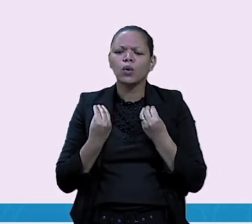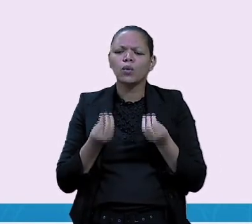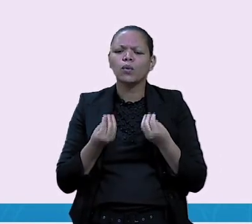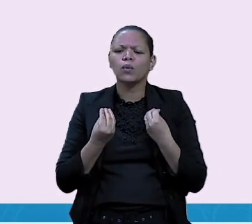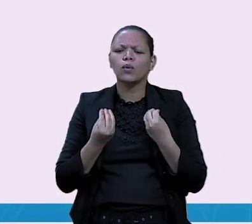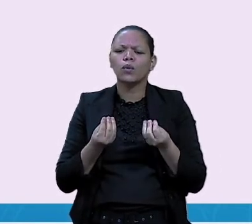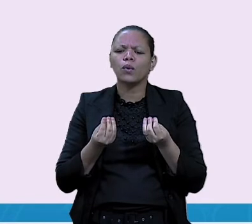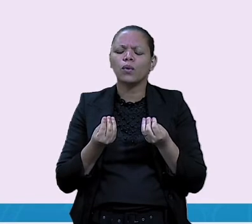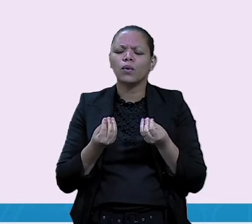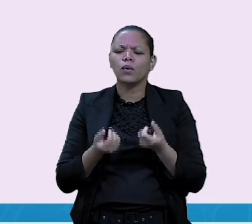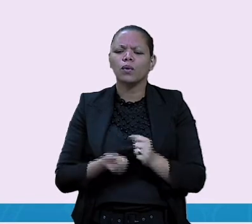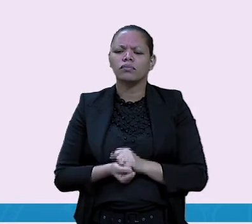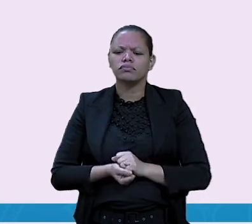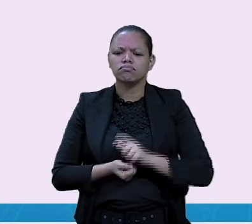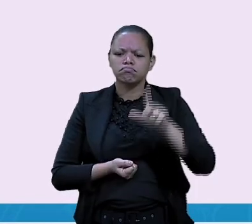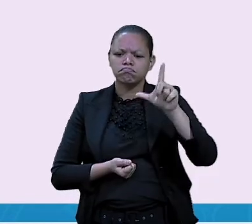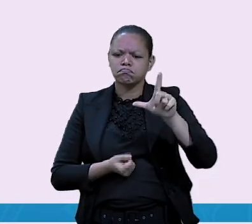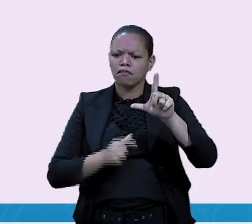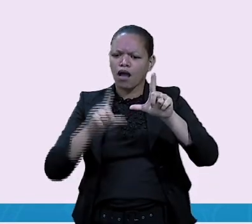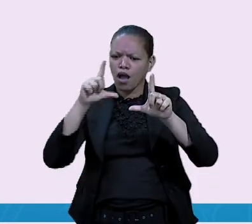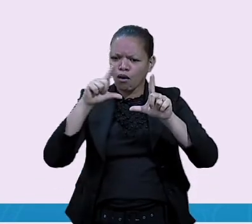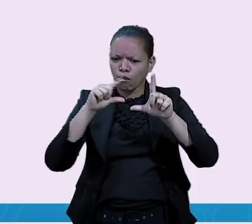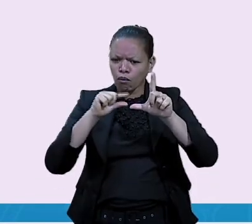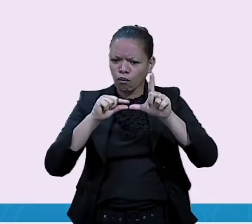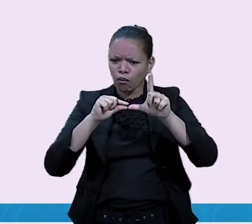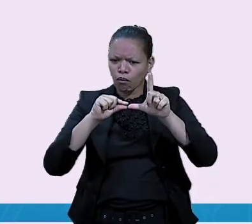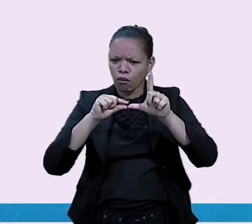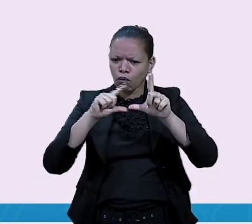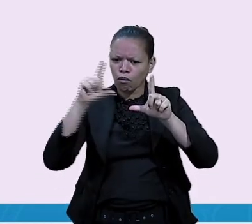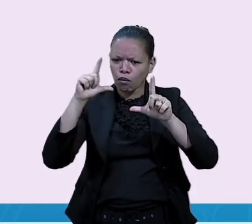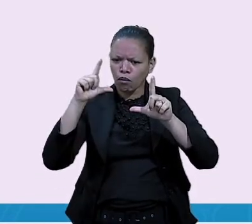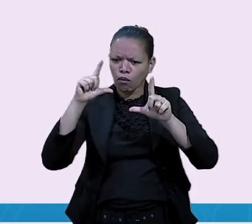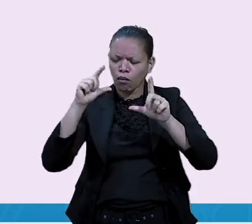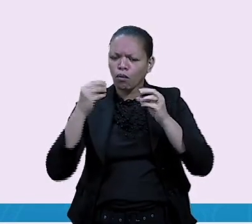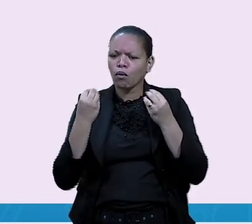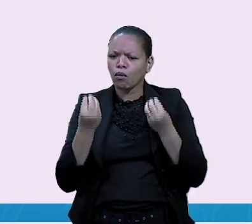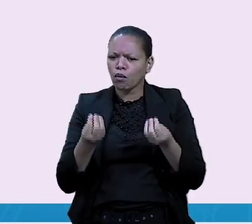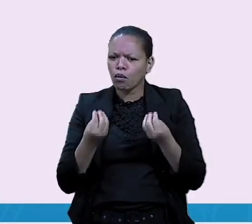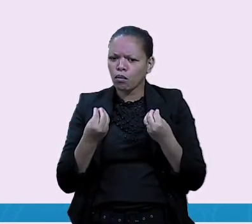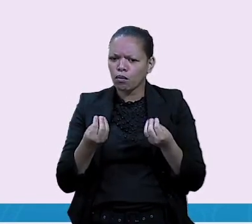escola, do substantivo escola, no diminutivo?